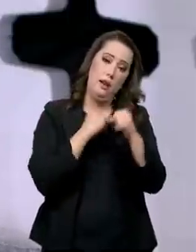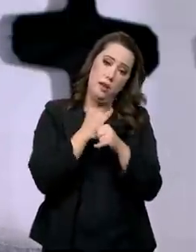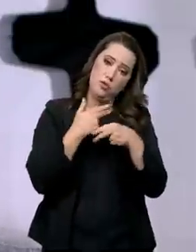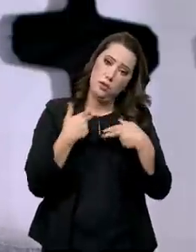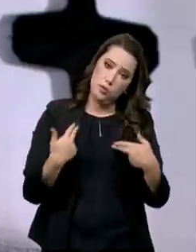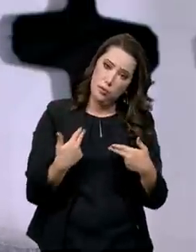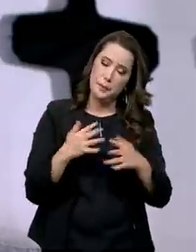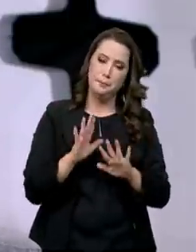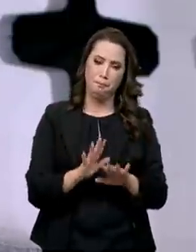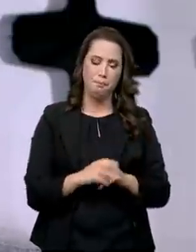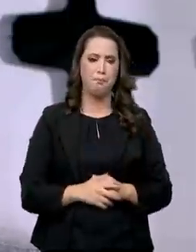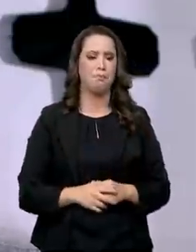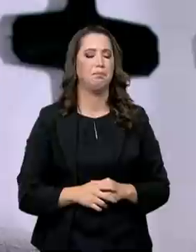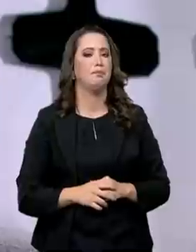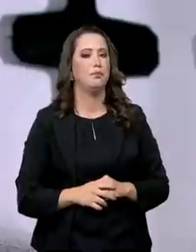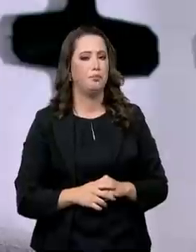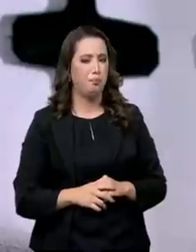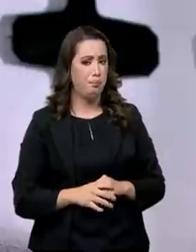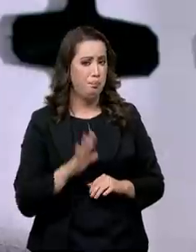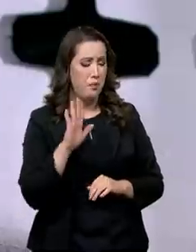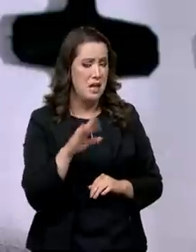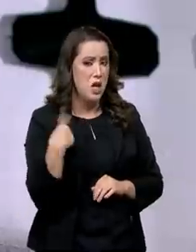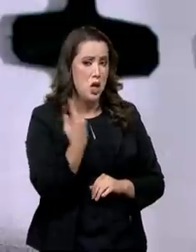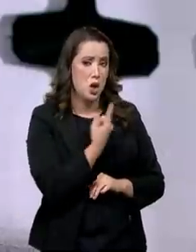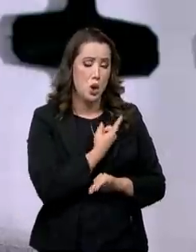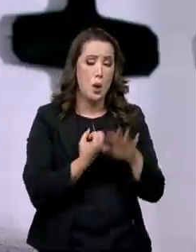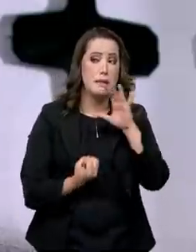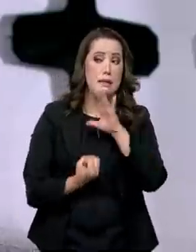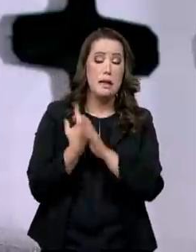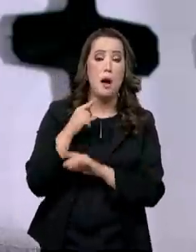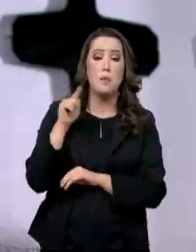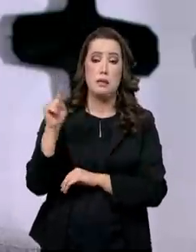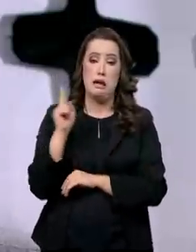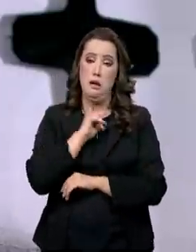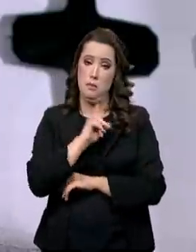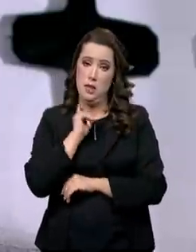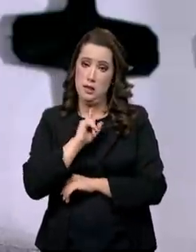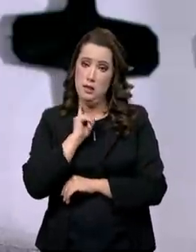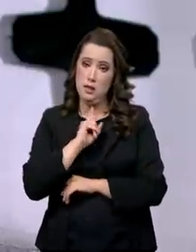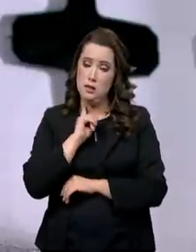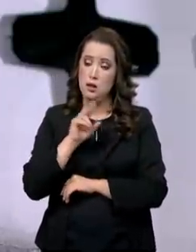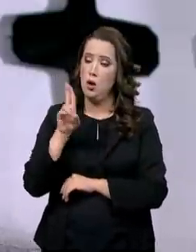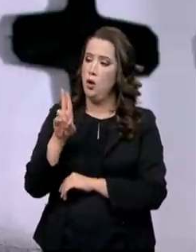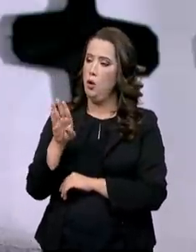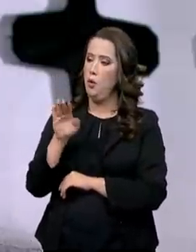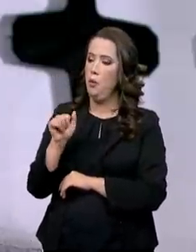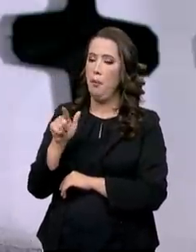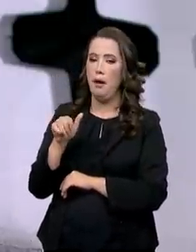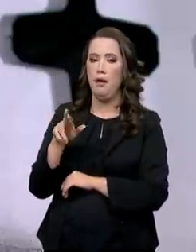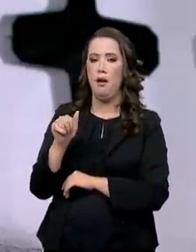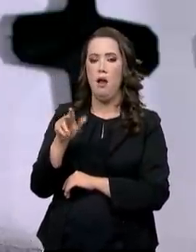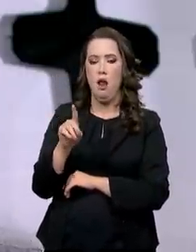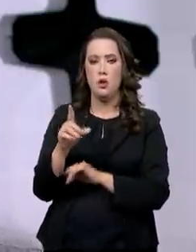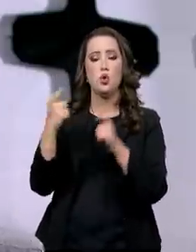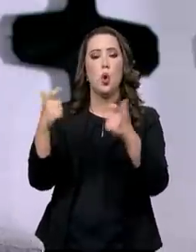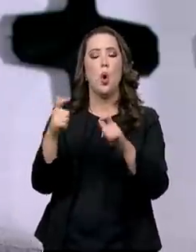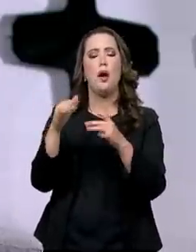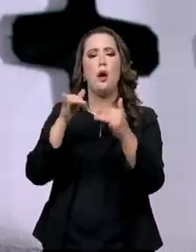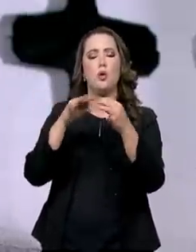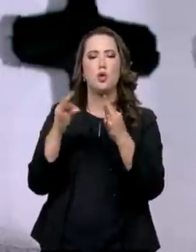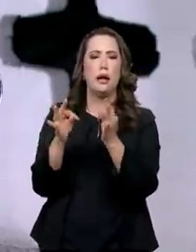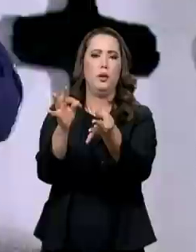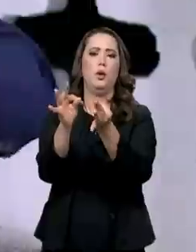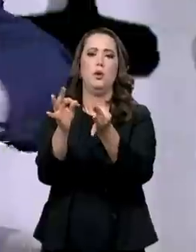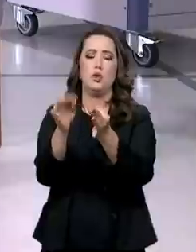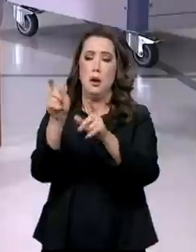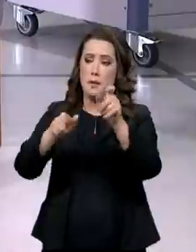nós instituímos, nós criamos em Uberlândia o Centro de Tecnologia para Pessoas com Deficiência e Doenças Raras. Esse centro,